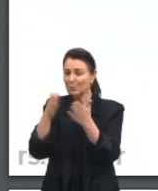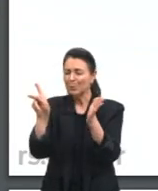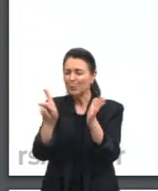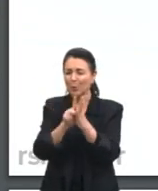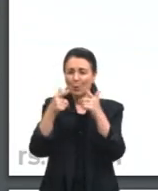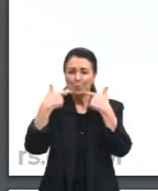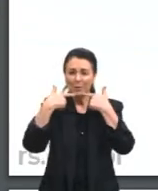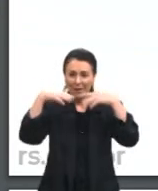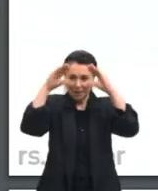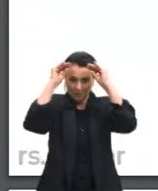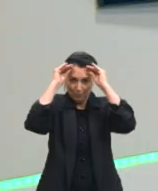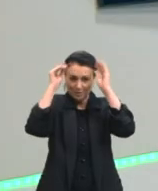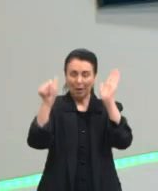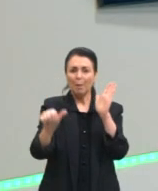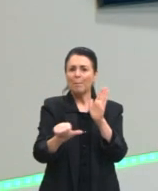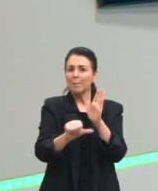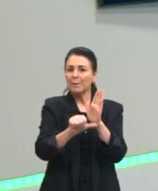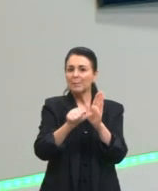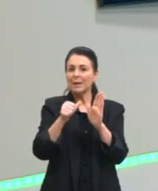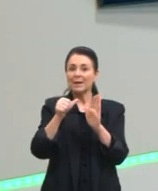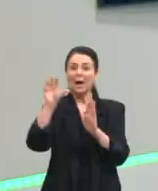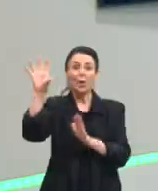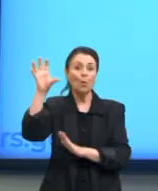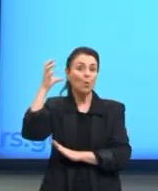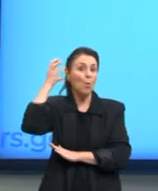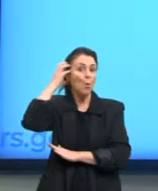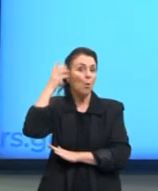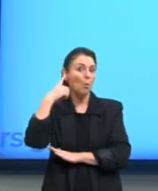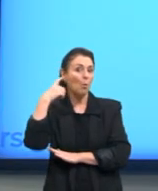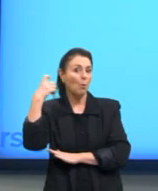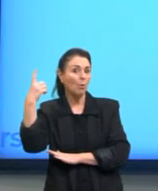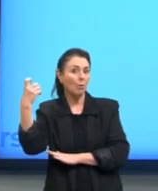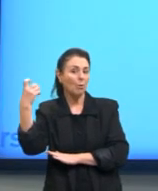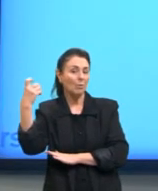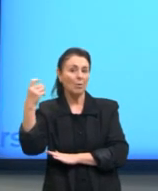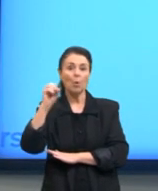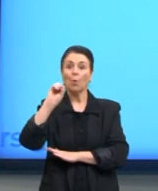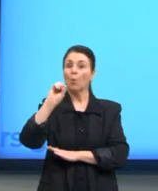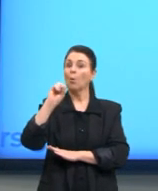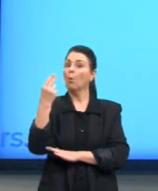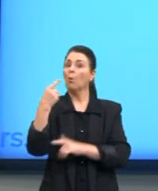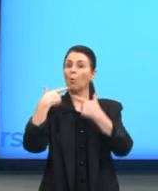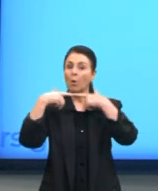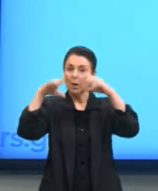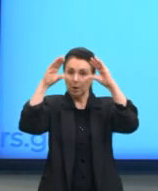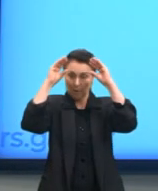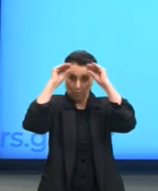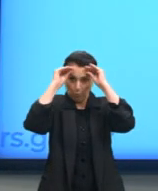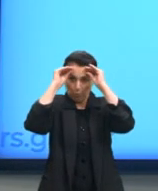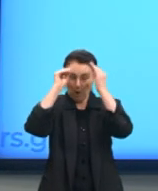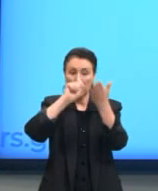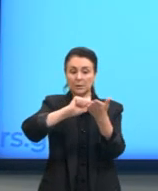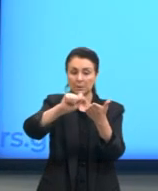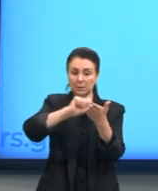A primeira delas vai ser o som ou, no caso da linguagem escrita, as letras.